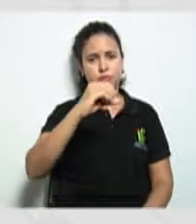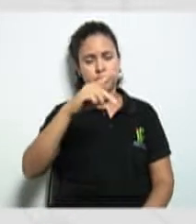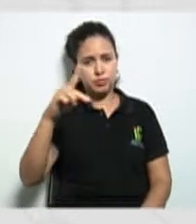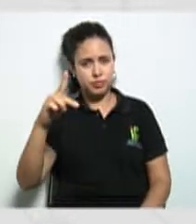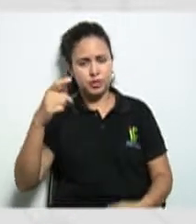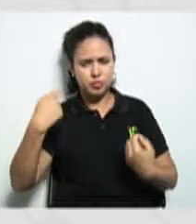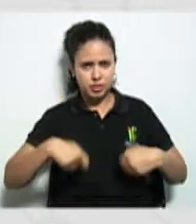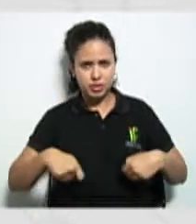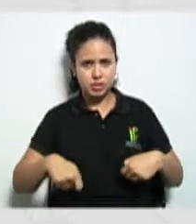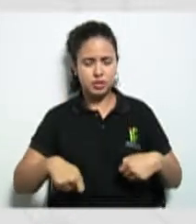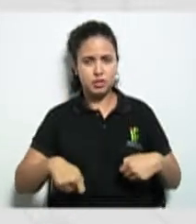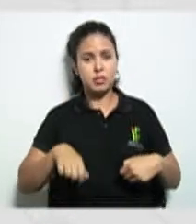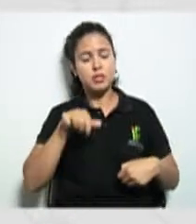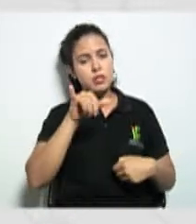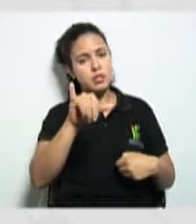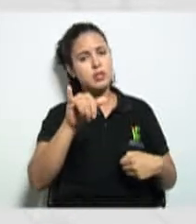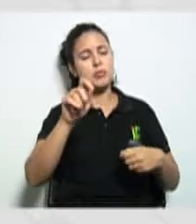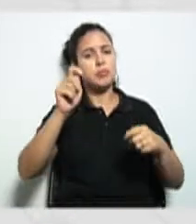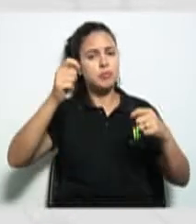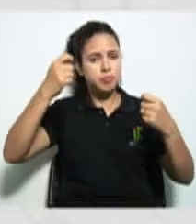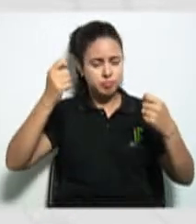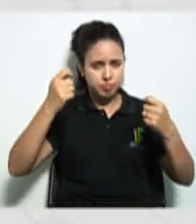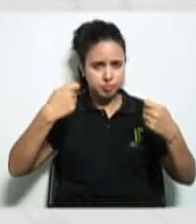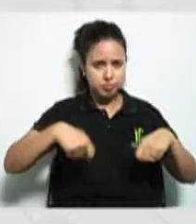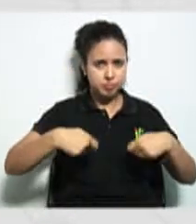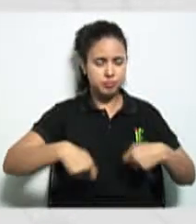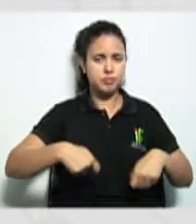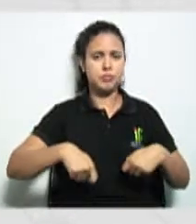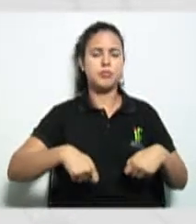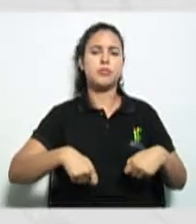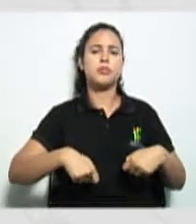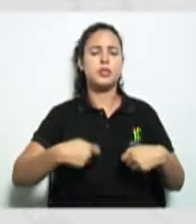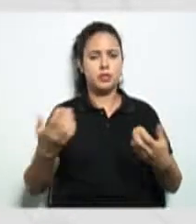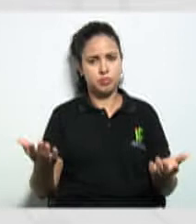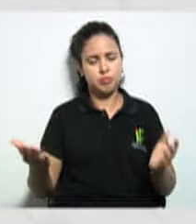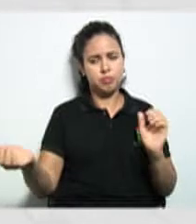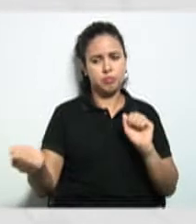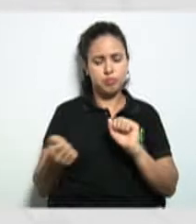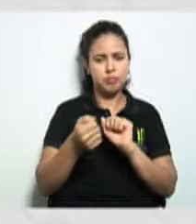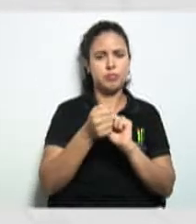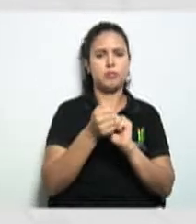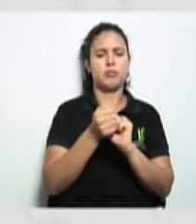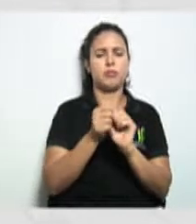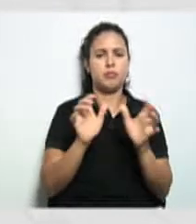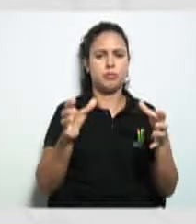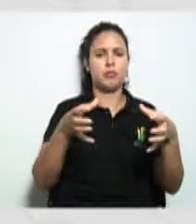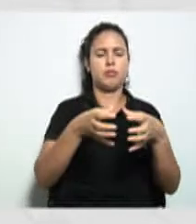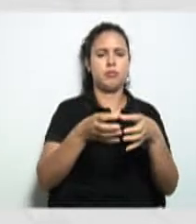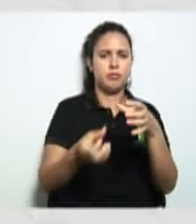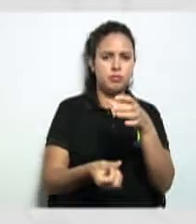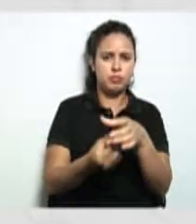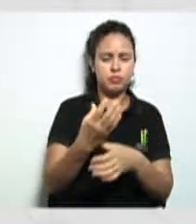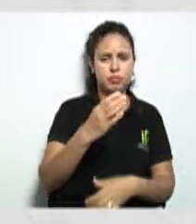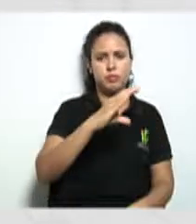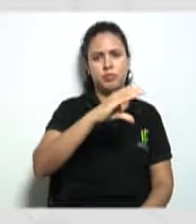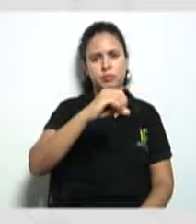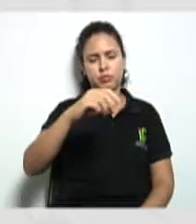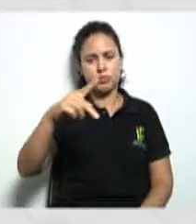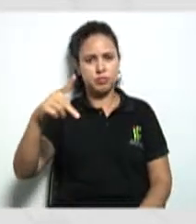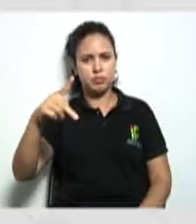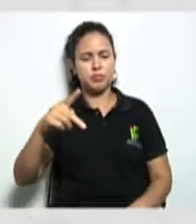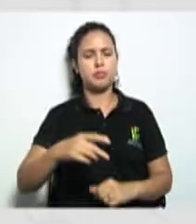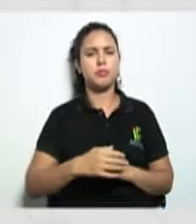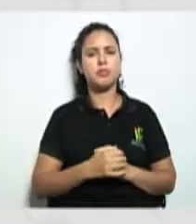cooperativa? Então, se é preciso constituir essa cooperativa, então, vamos constituir. E aí, vamos partir para um outro